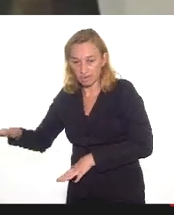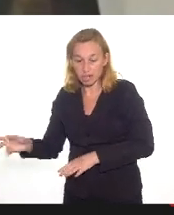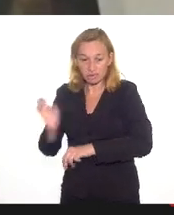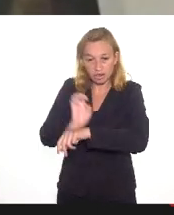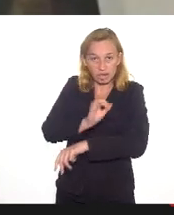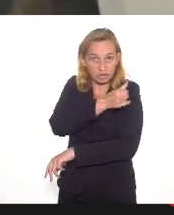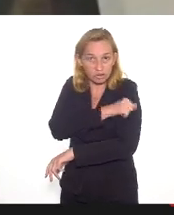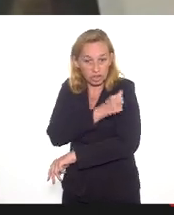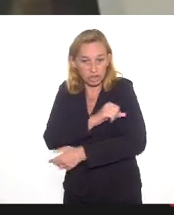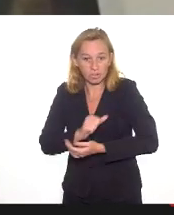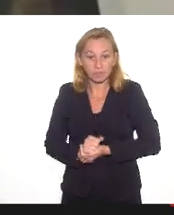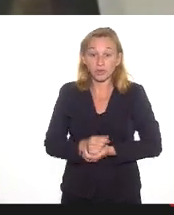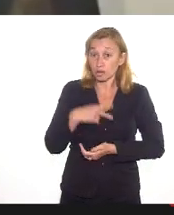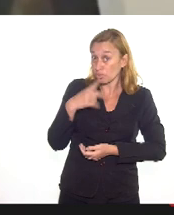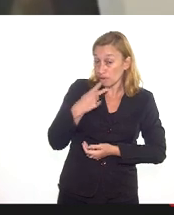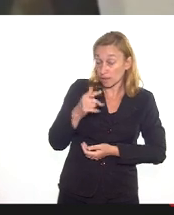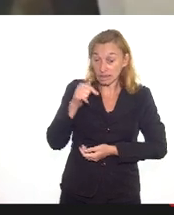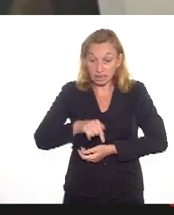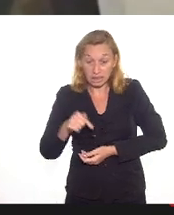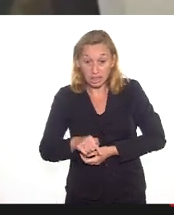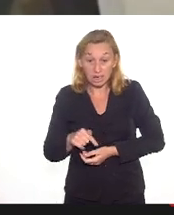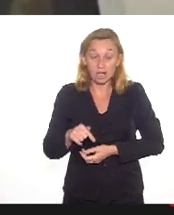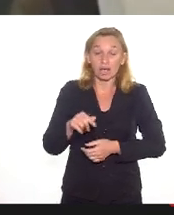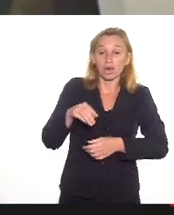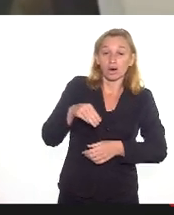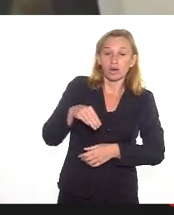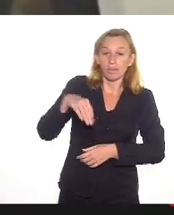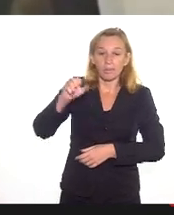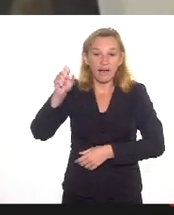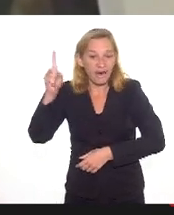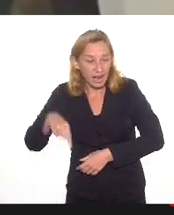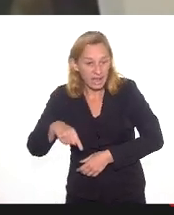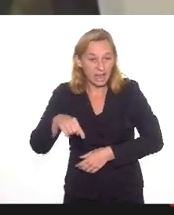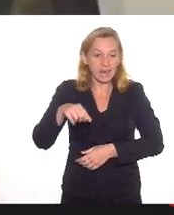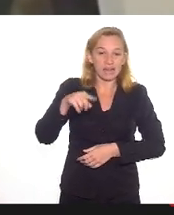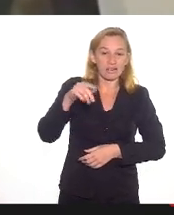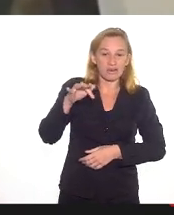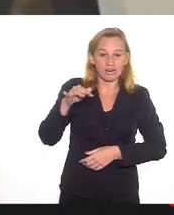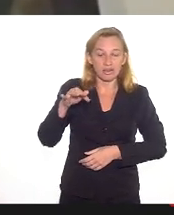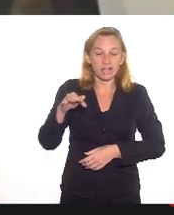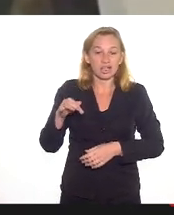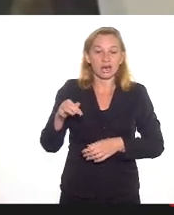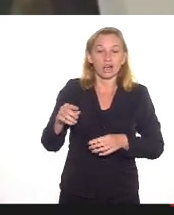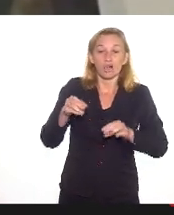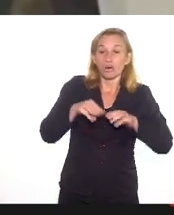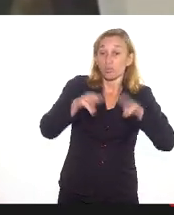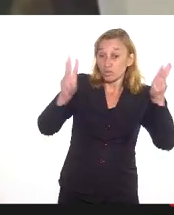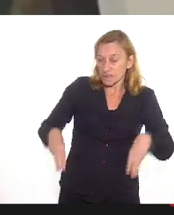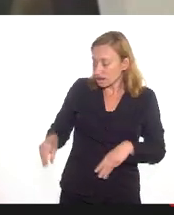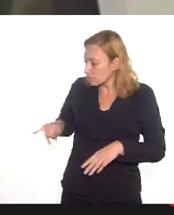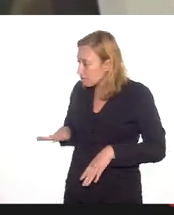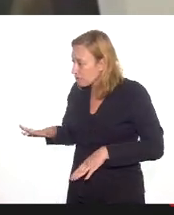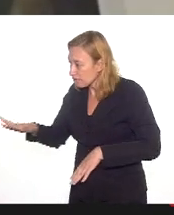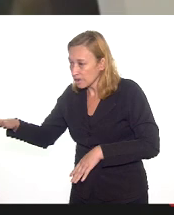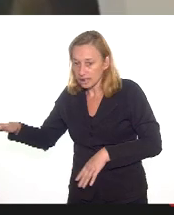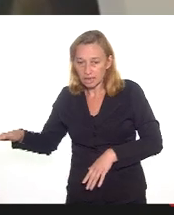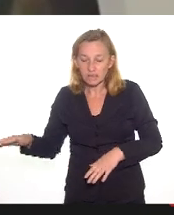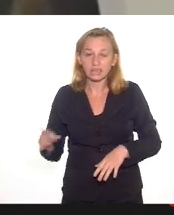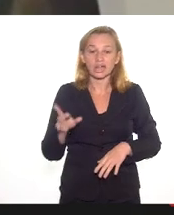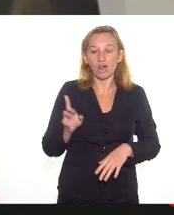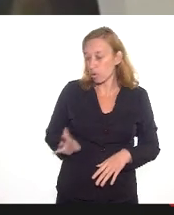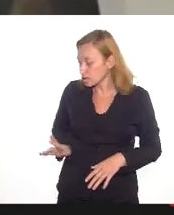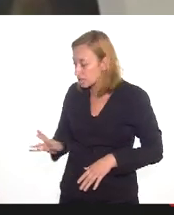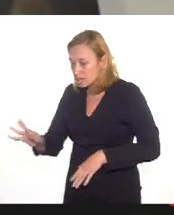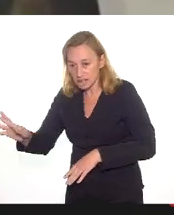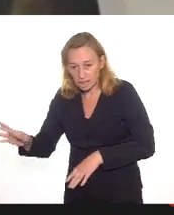do Rio de Janeiro, e estou falando aqui do Museu da Maré, Museu da Favela, Museu Vivo de São Bento, Museu Sancófa, Memória e História da Rocinha,